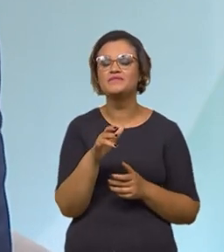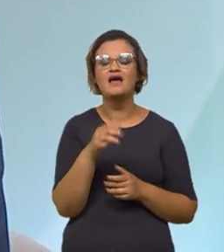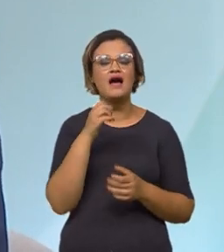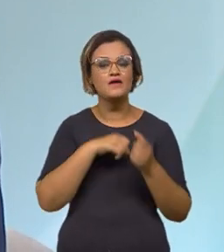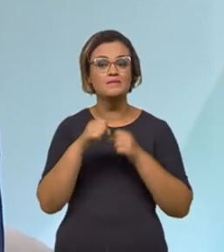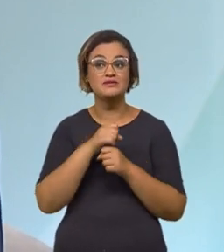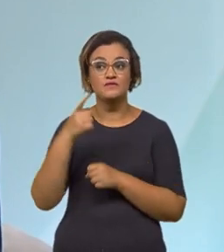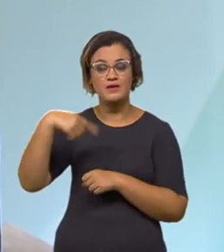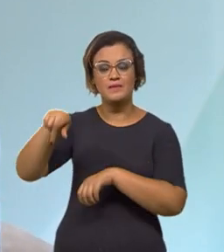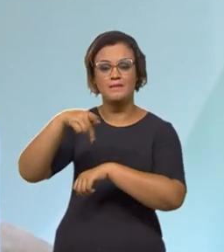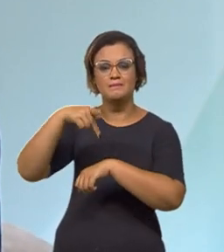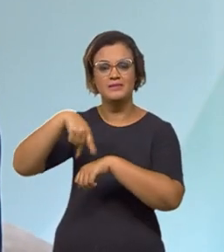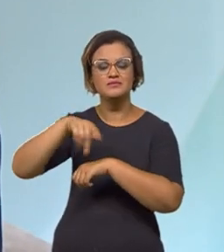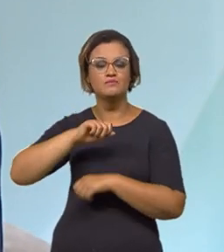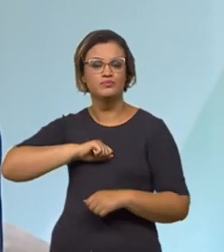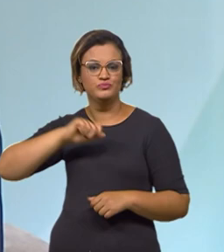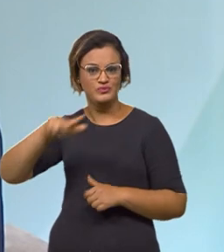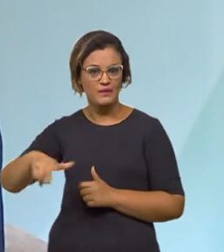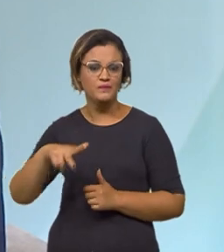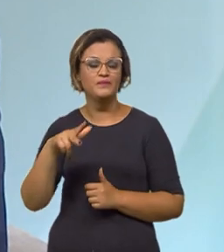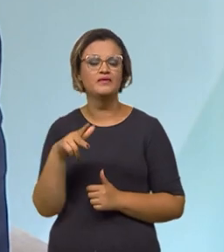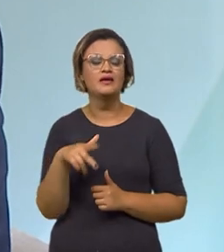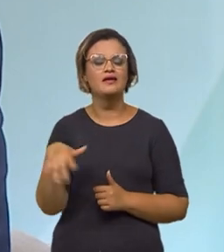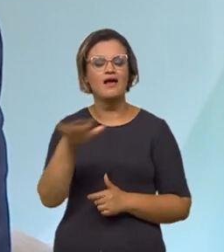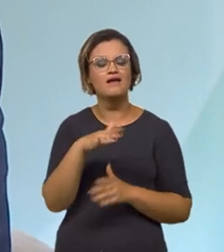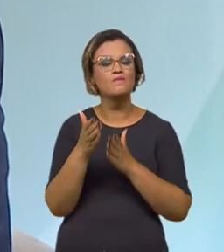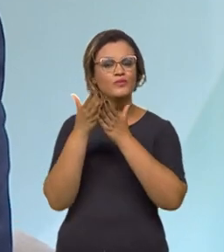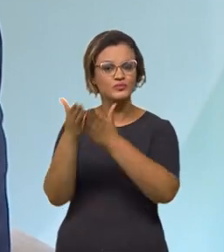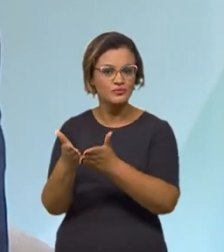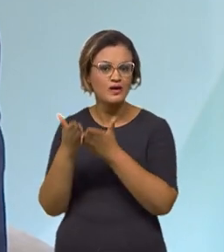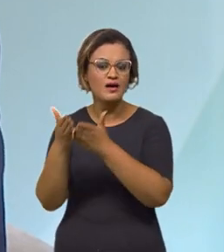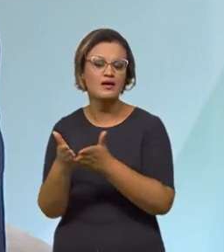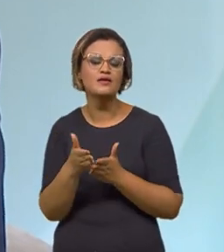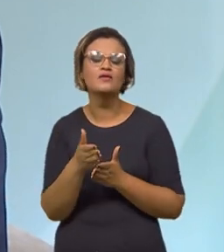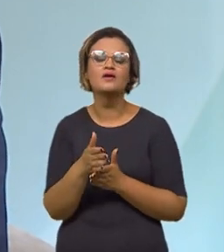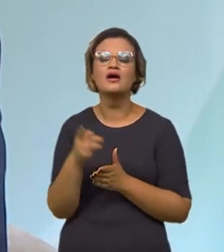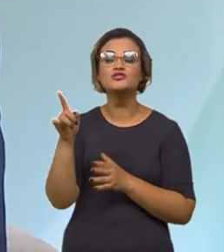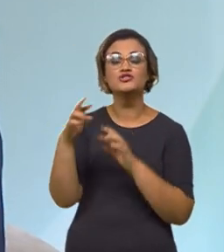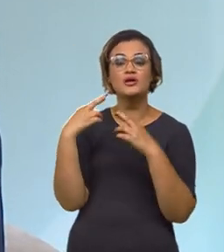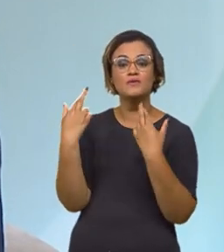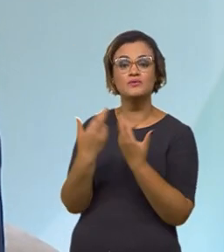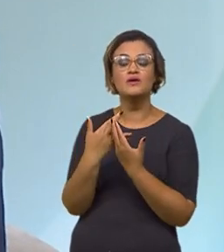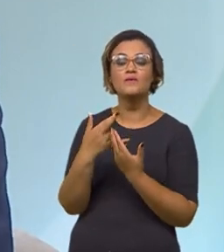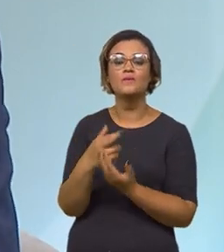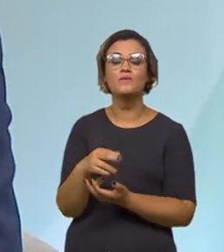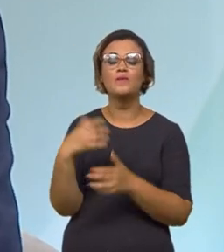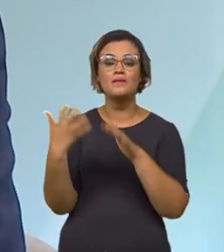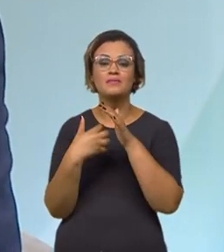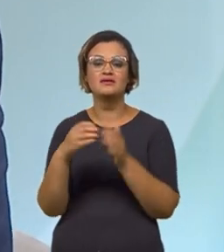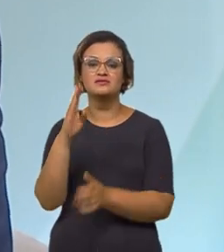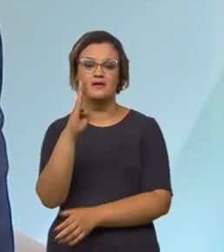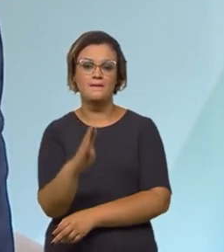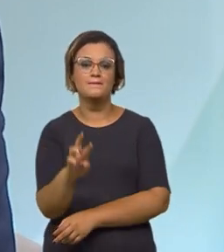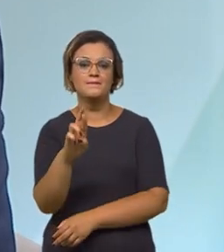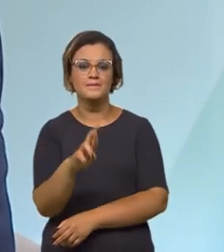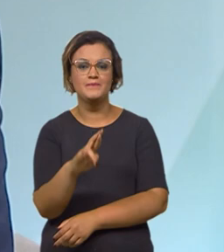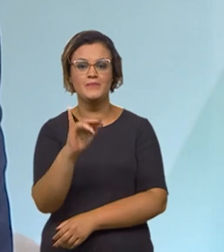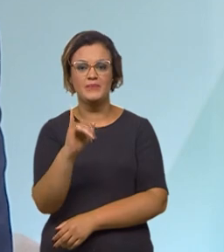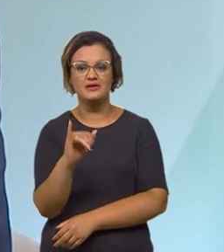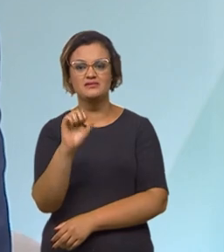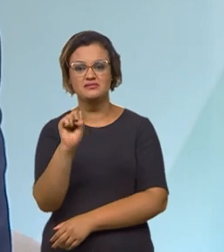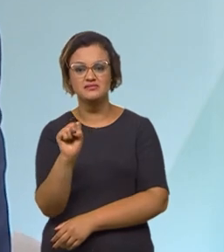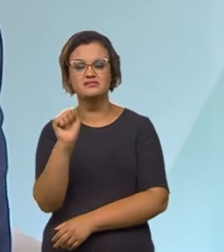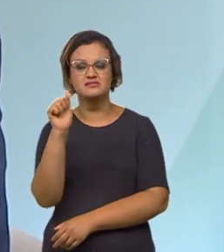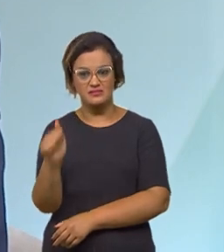eu estive a Portugal, justamente no setor portuário, fomos ter uma reunião com a Brisa, que é a concessionária que opera a maior parte das concessões